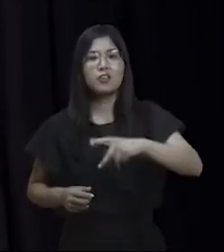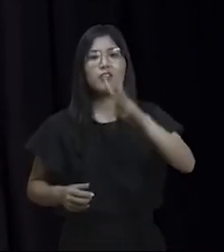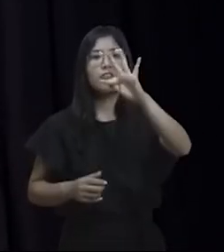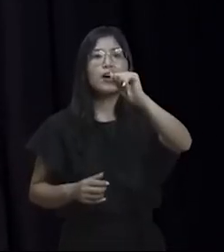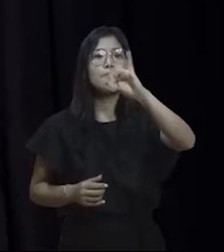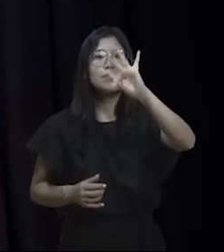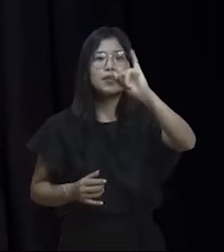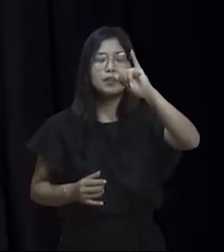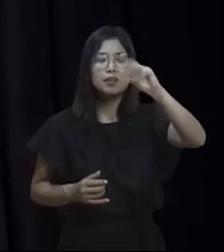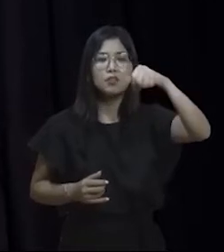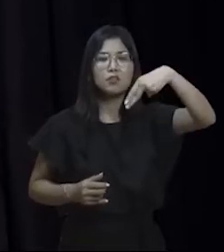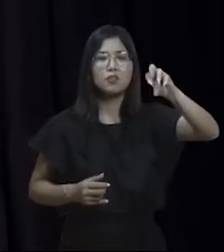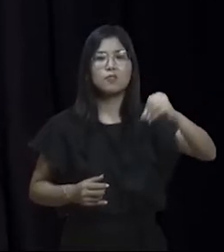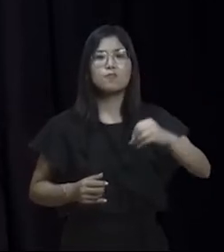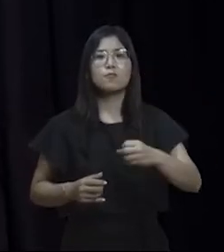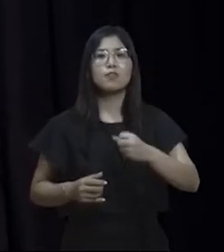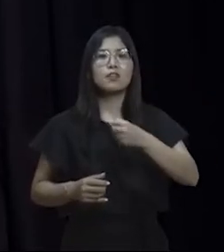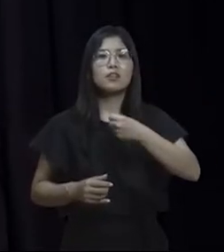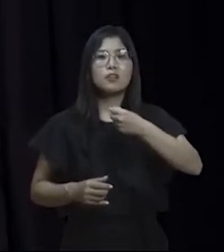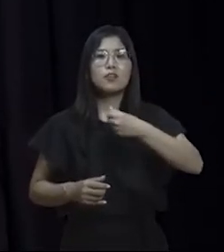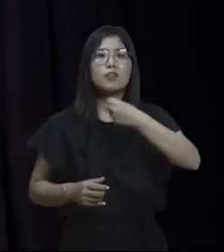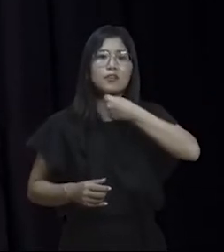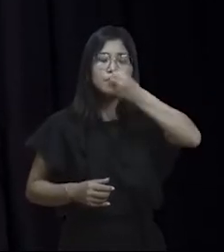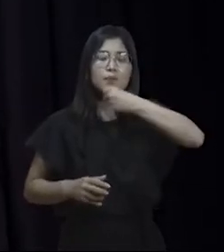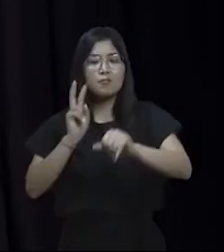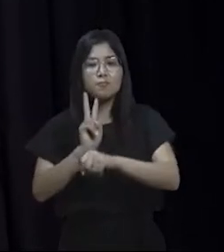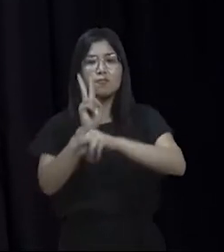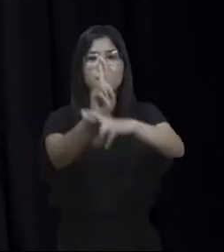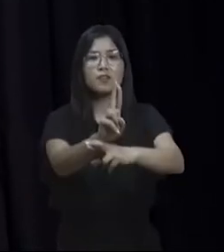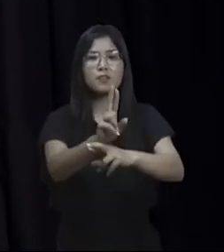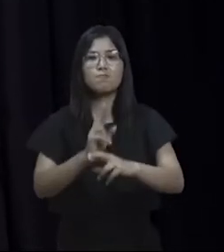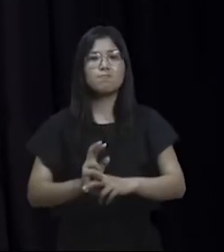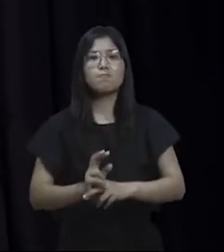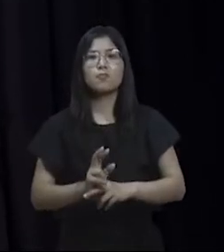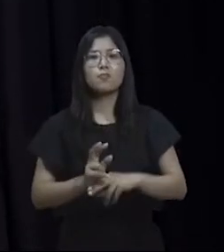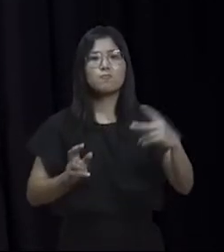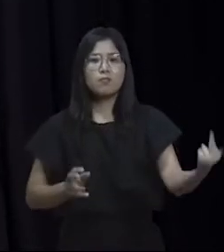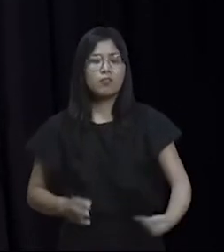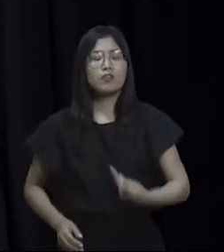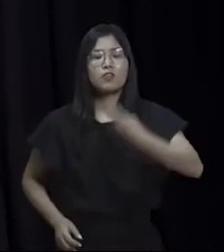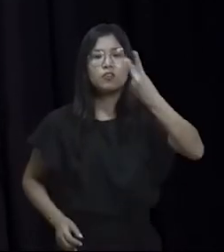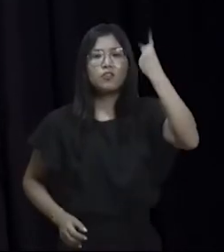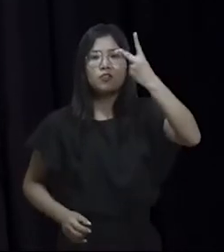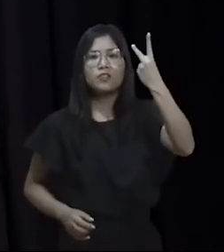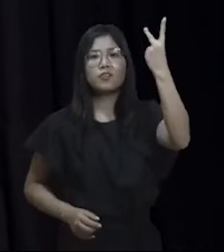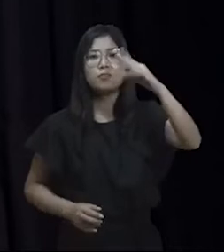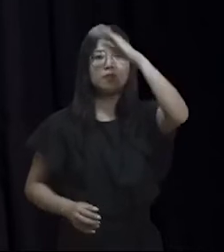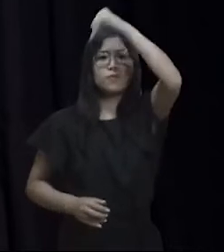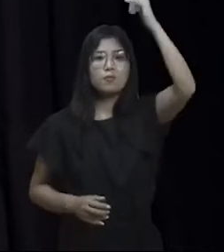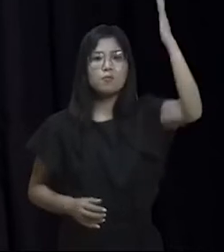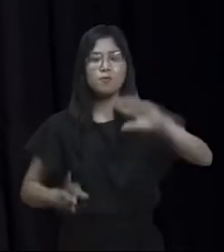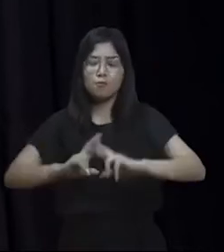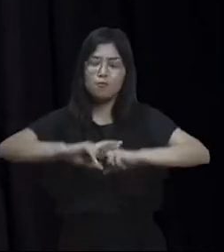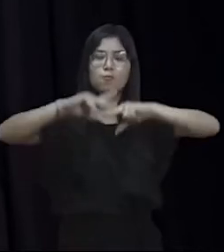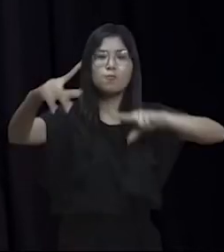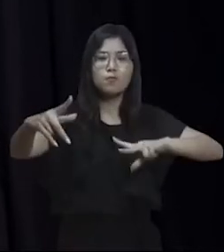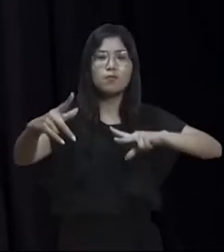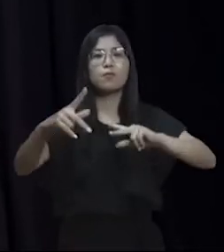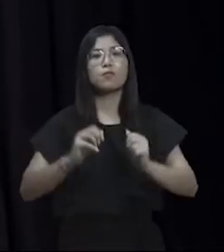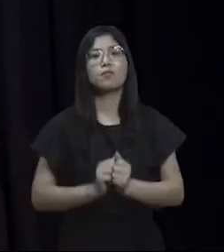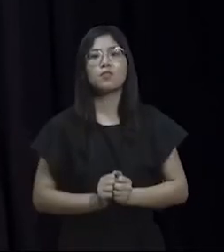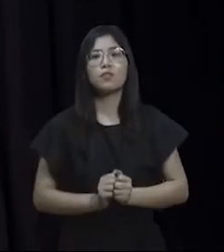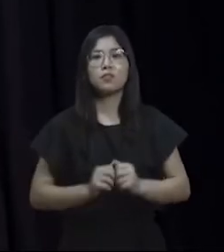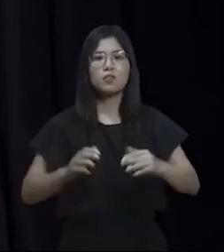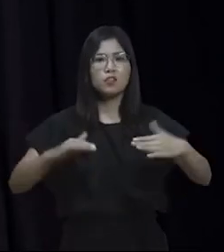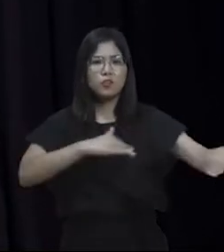amamos. Nós amamos o que você representa. O que há de mais sagrado no Brasil, a grande diferença desse país, apesar de ser tão